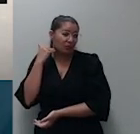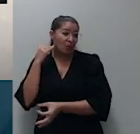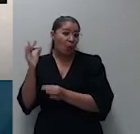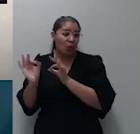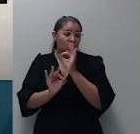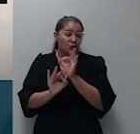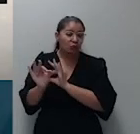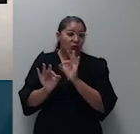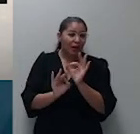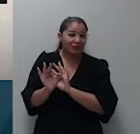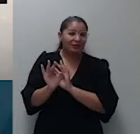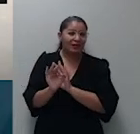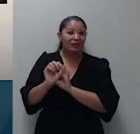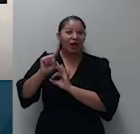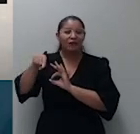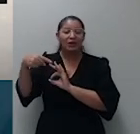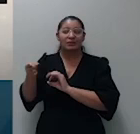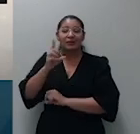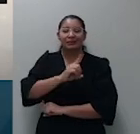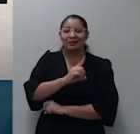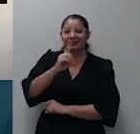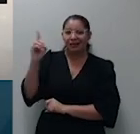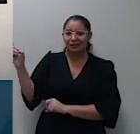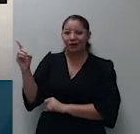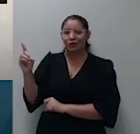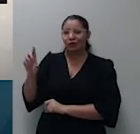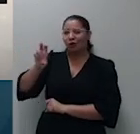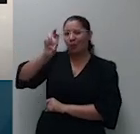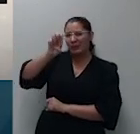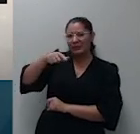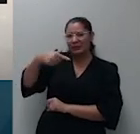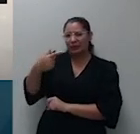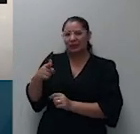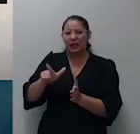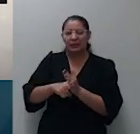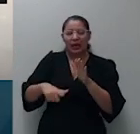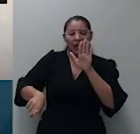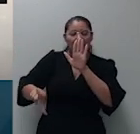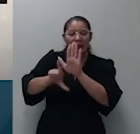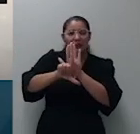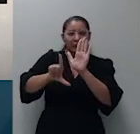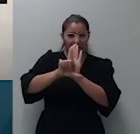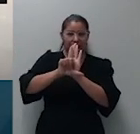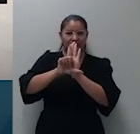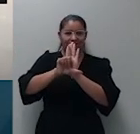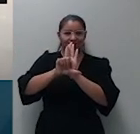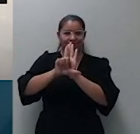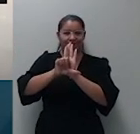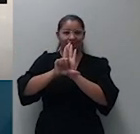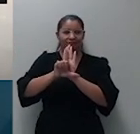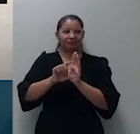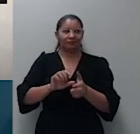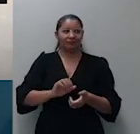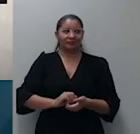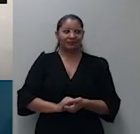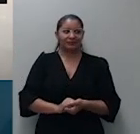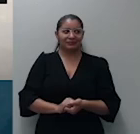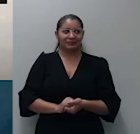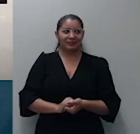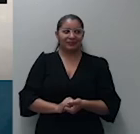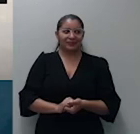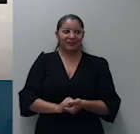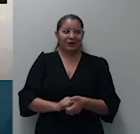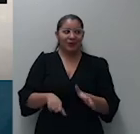da referida data nos termos do 52.2 da lei 7.357, de 85. O ponto nodal